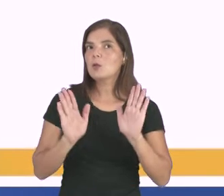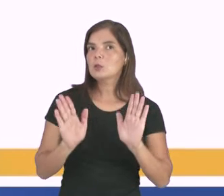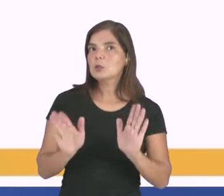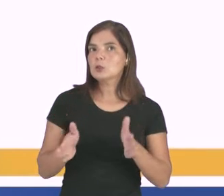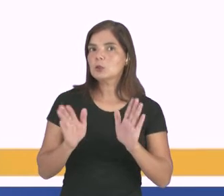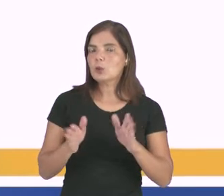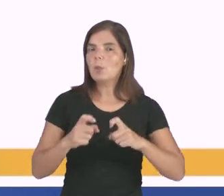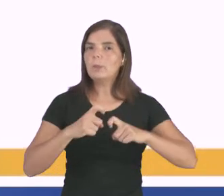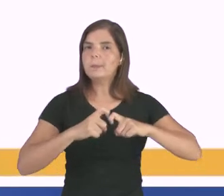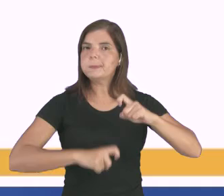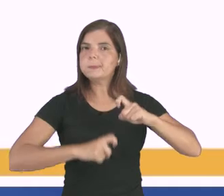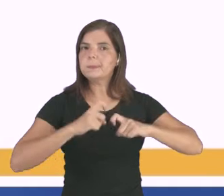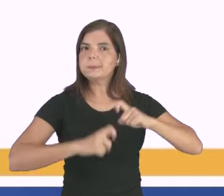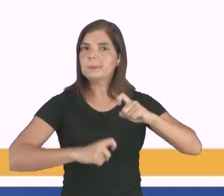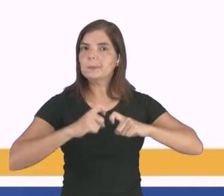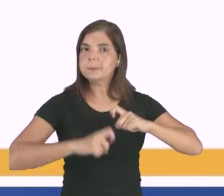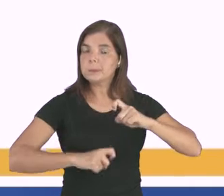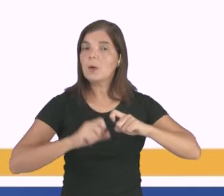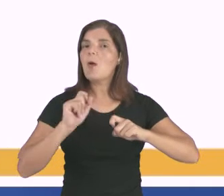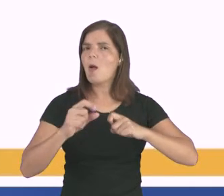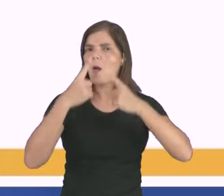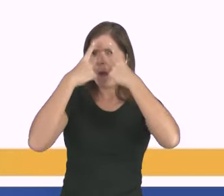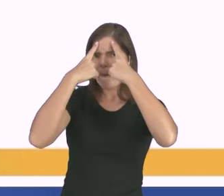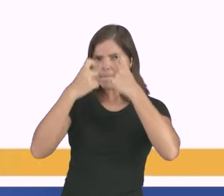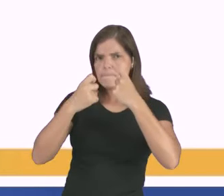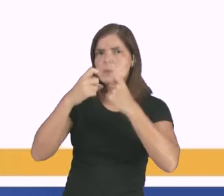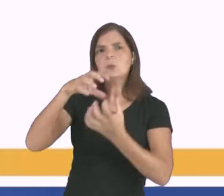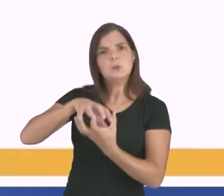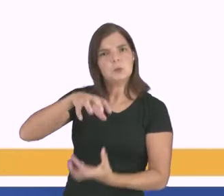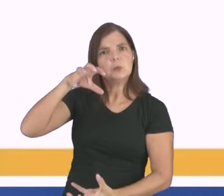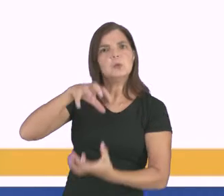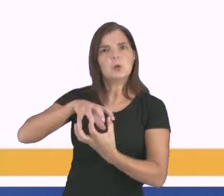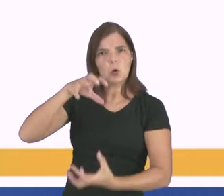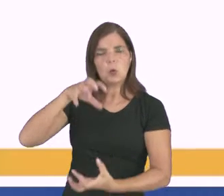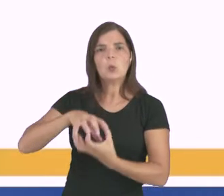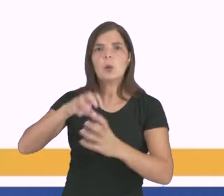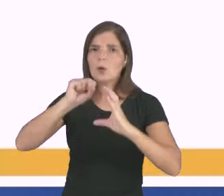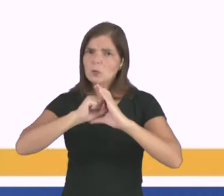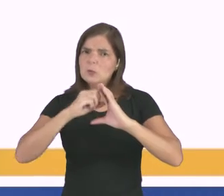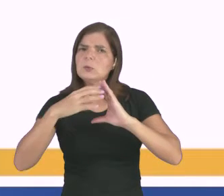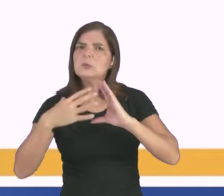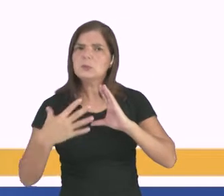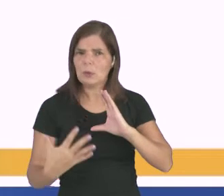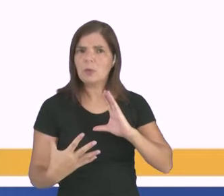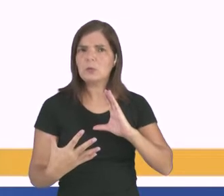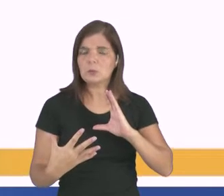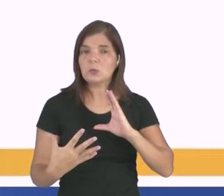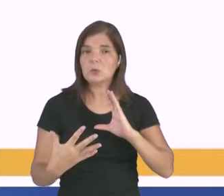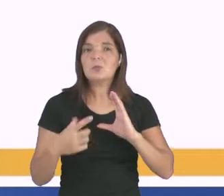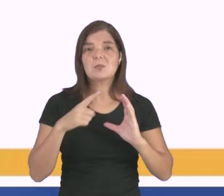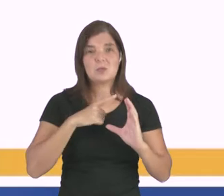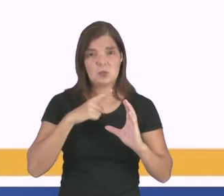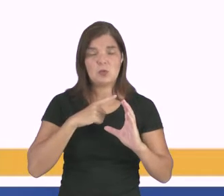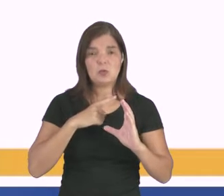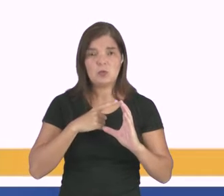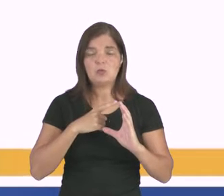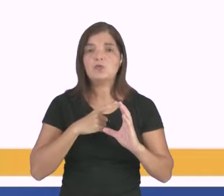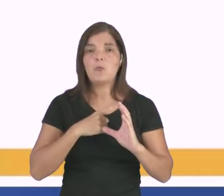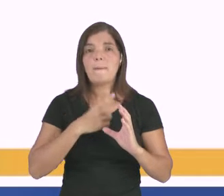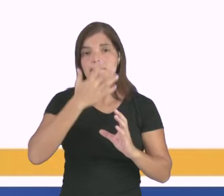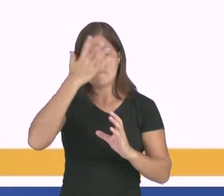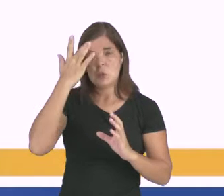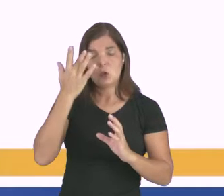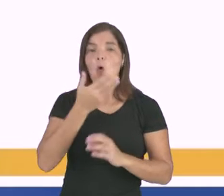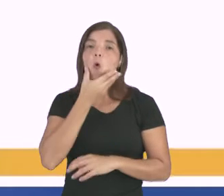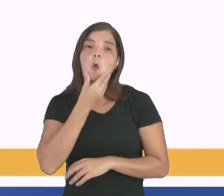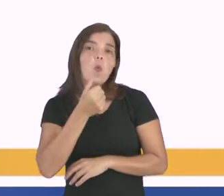o abuso sexual é a violência praticada contra idosos, né? Pode ser de caráter hétero, quando são de sexos opostos, ou seja, um